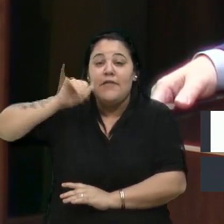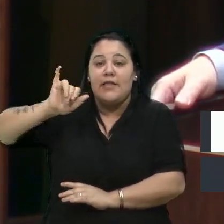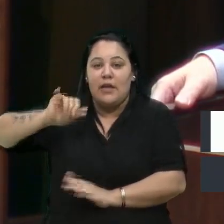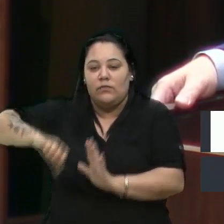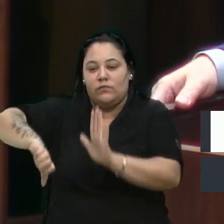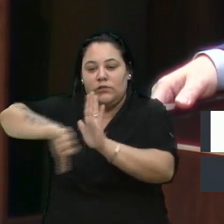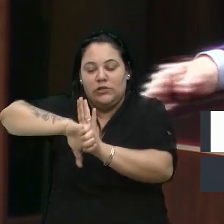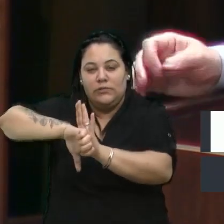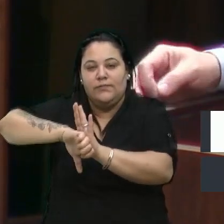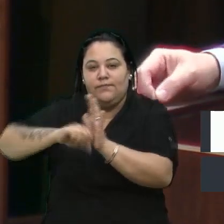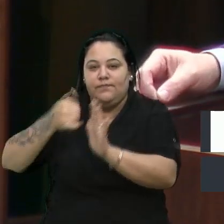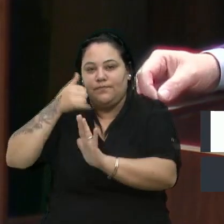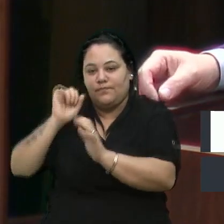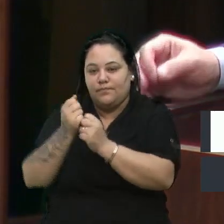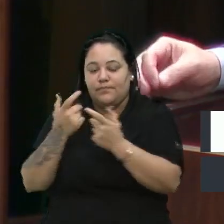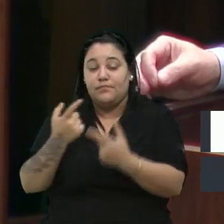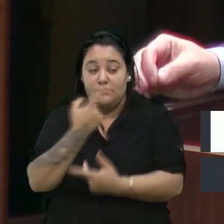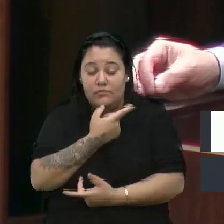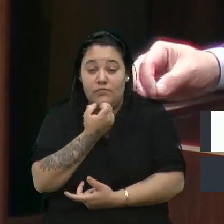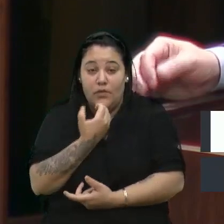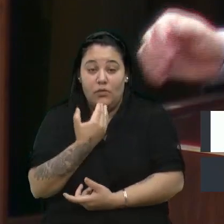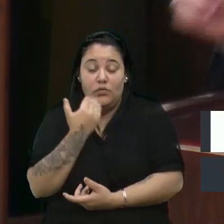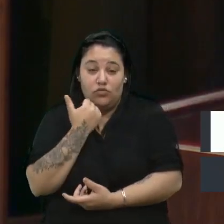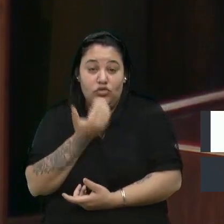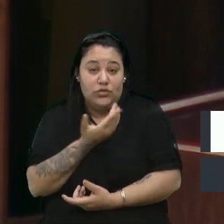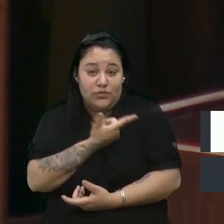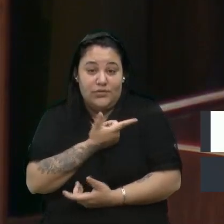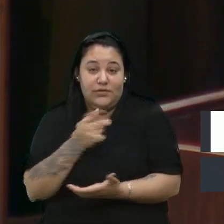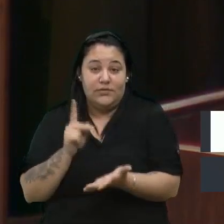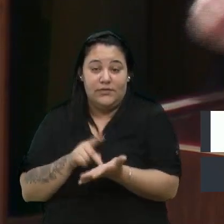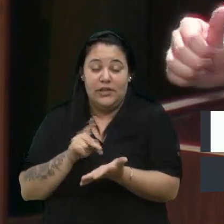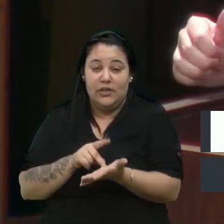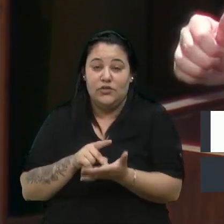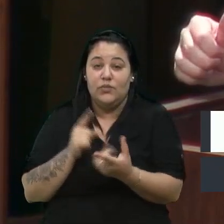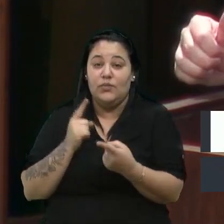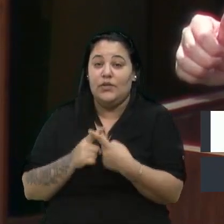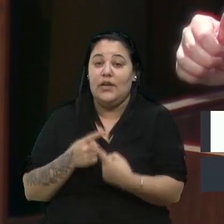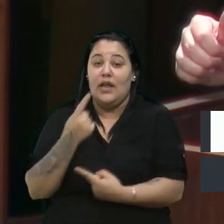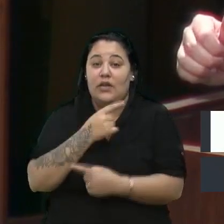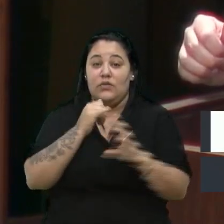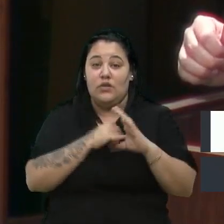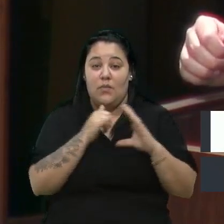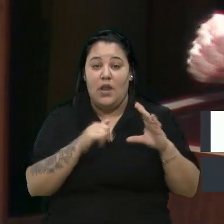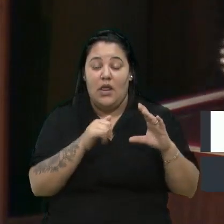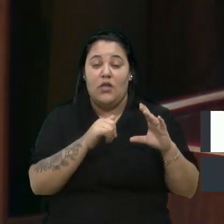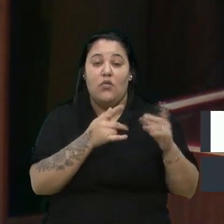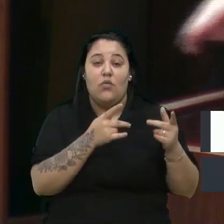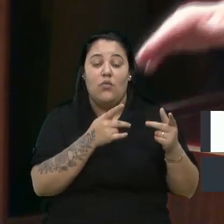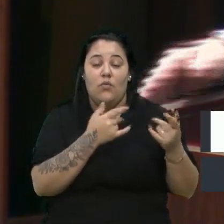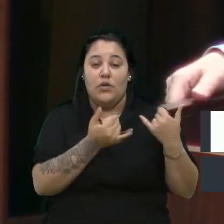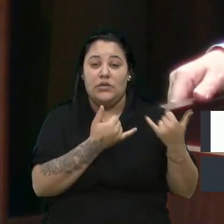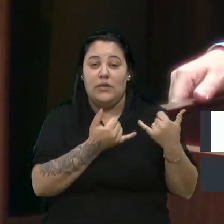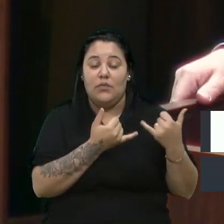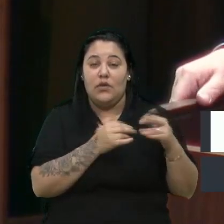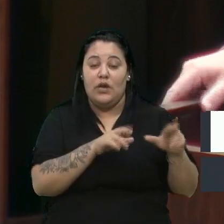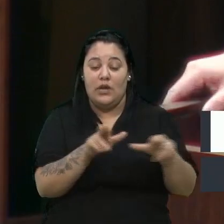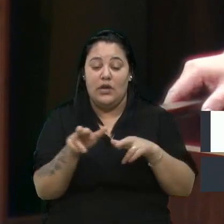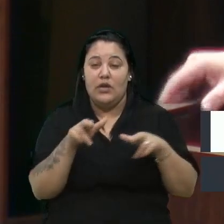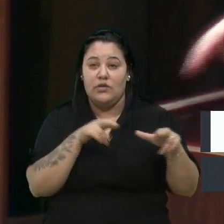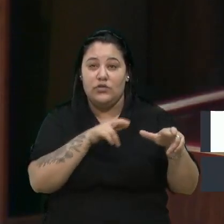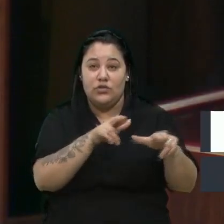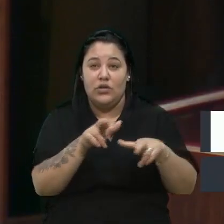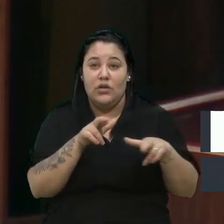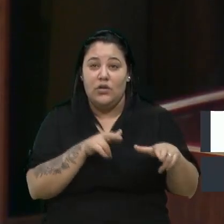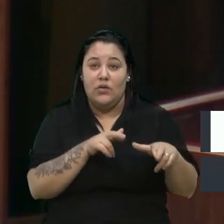excessos. E funcionou, vereador Bortola, ali no São Pelegrino, na região ali dos barzinhos, ali